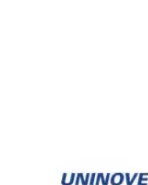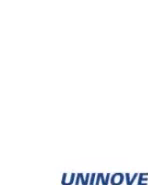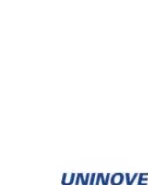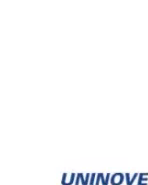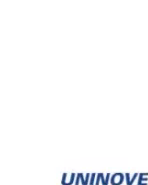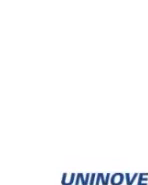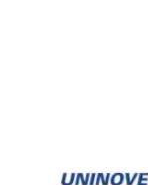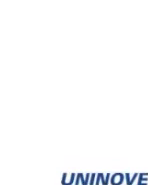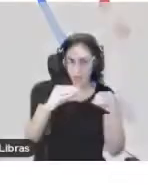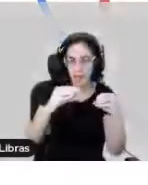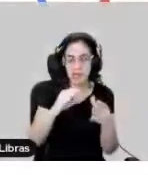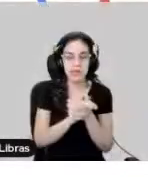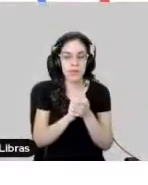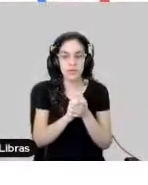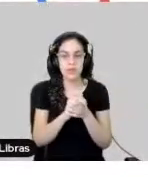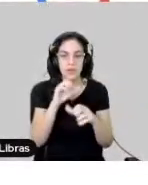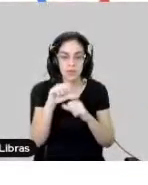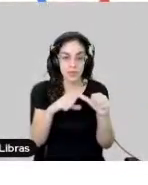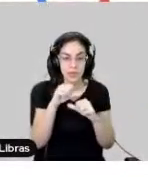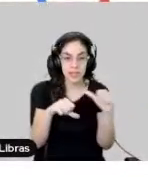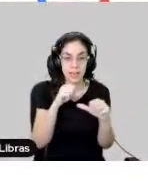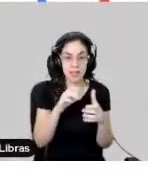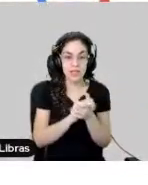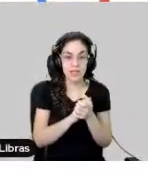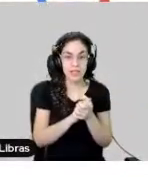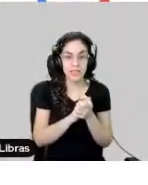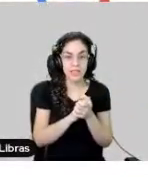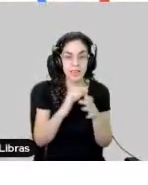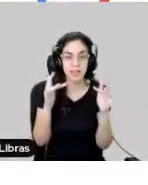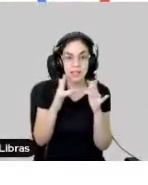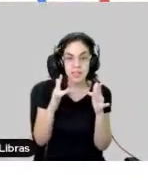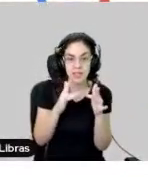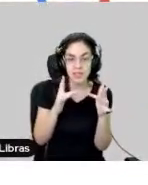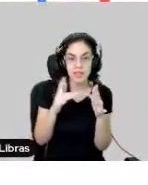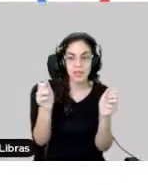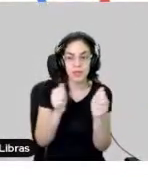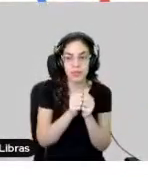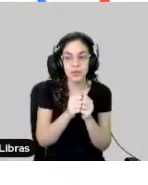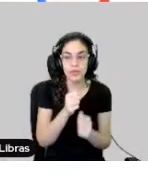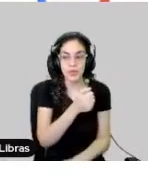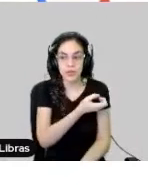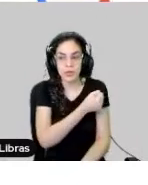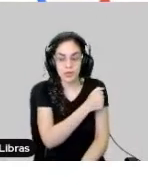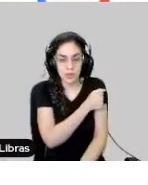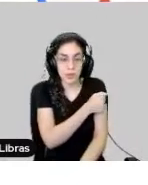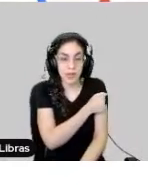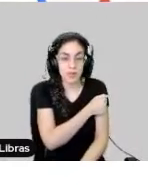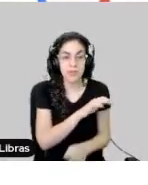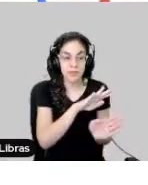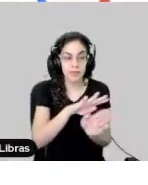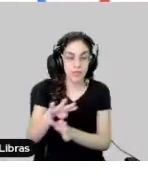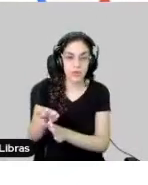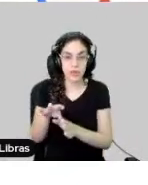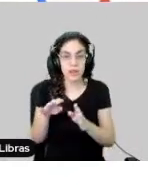nossa mudança também, né? Ele faz toda a interação junto com os alunos, fora com a nossa plataforma. E eu acho que vale até